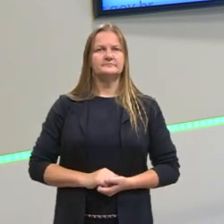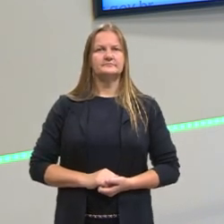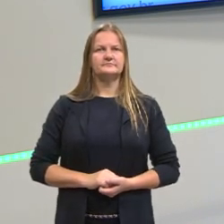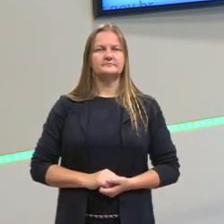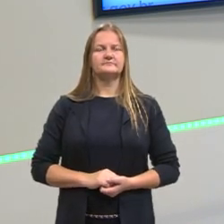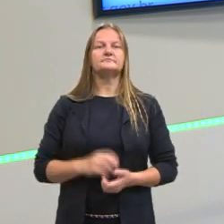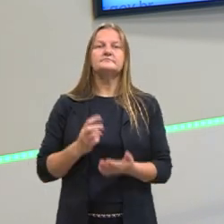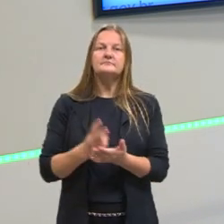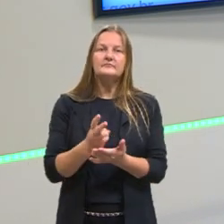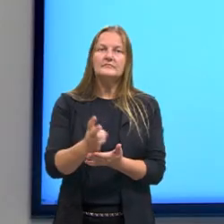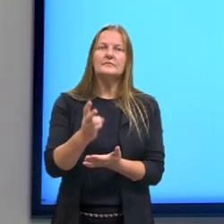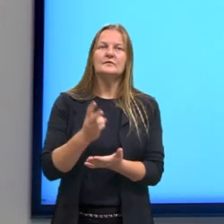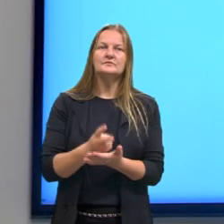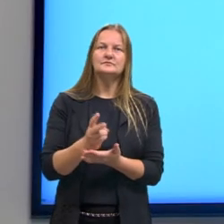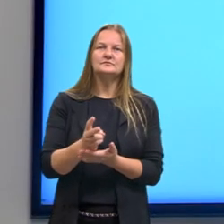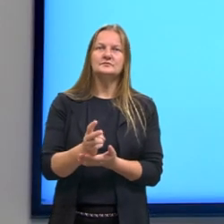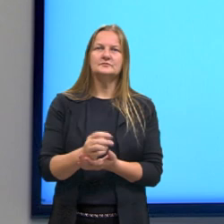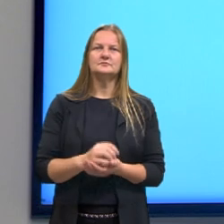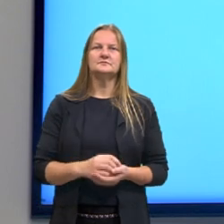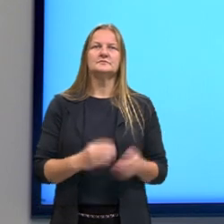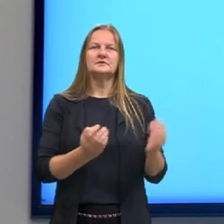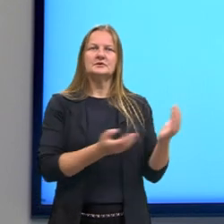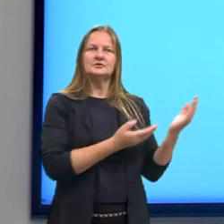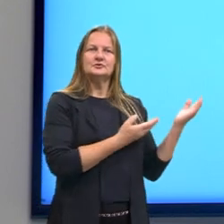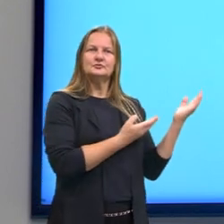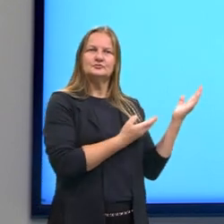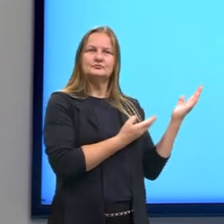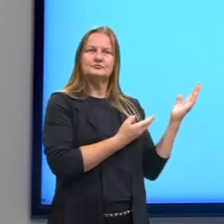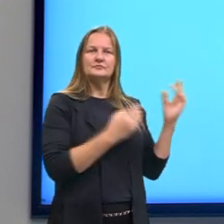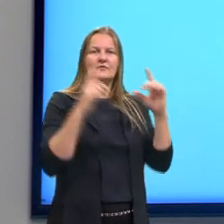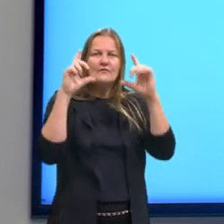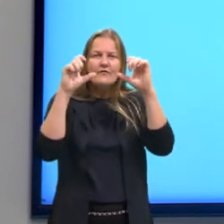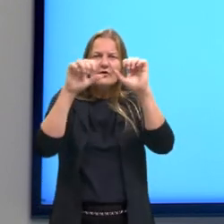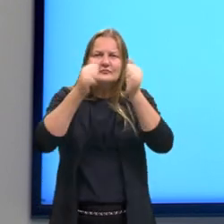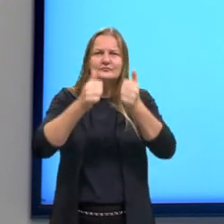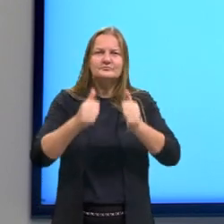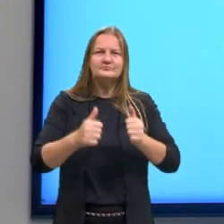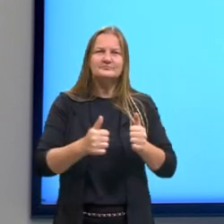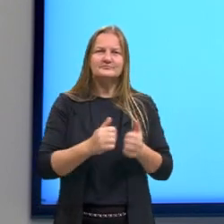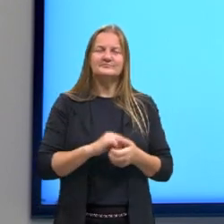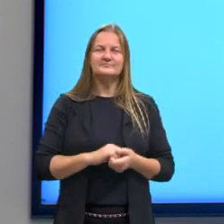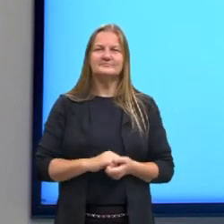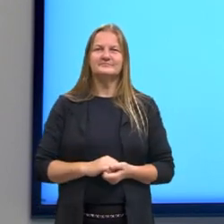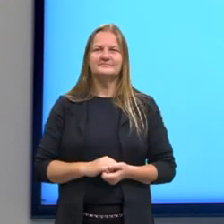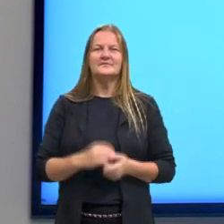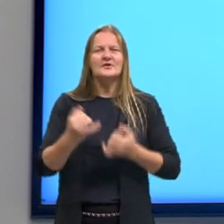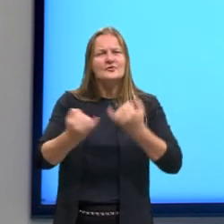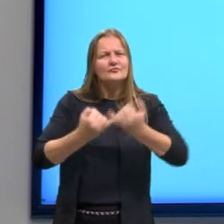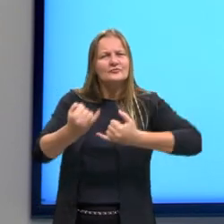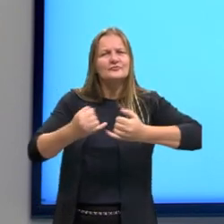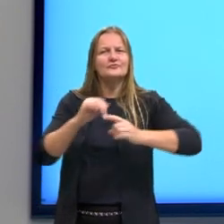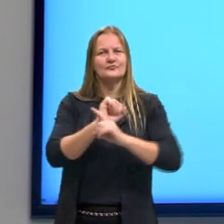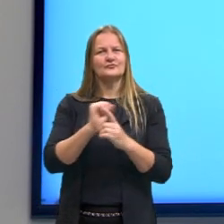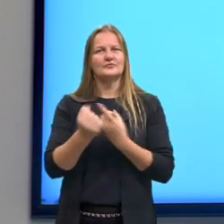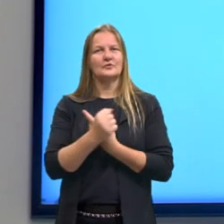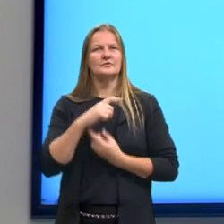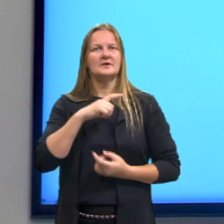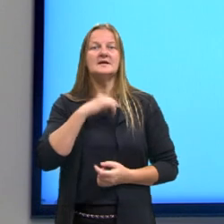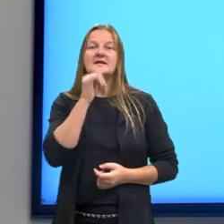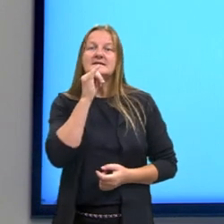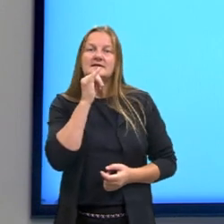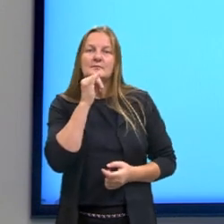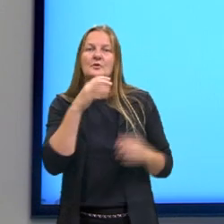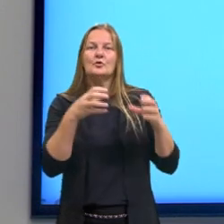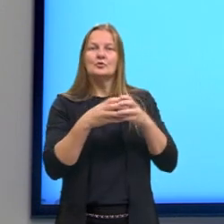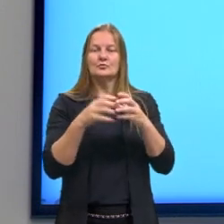Seguindo, olha só, entre esses agentes de interação social, nós temos, por exemplo, os